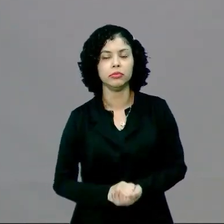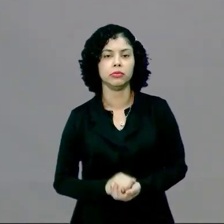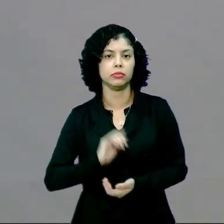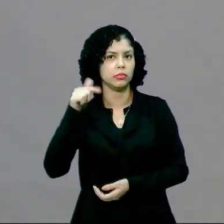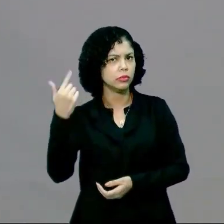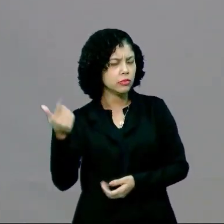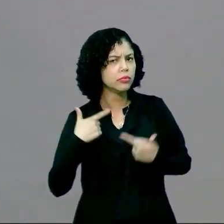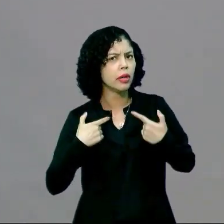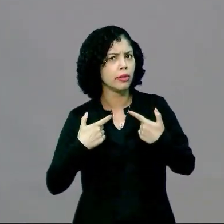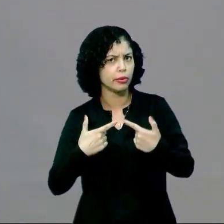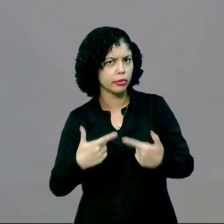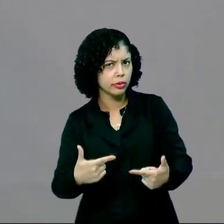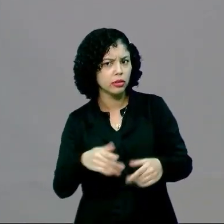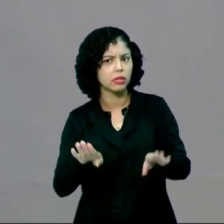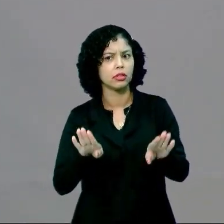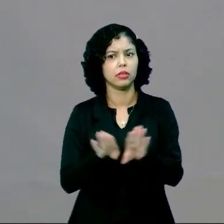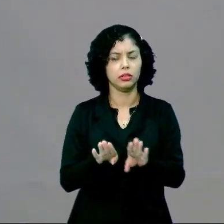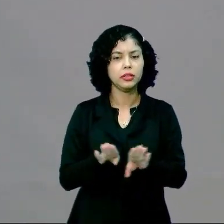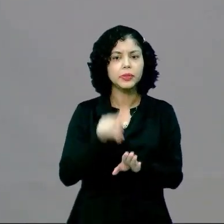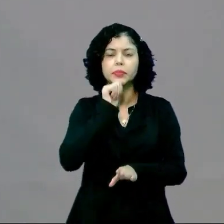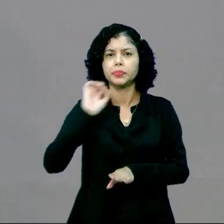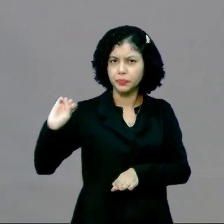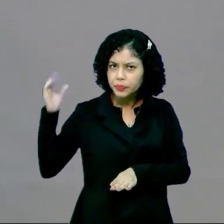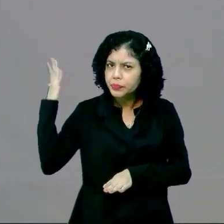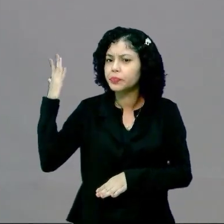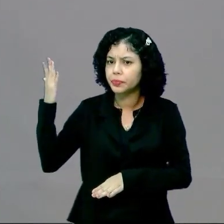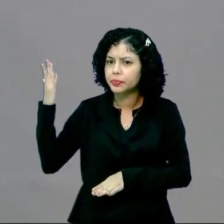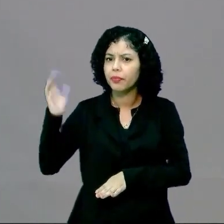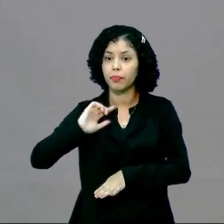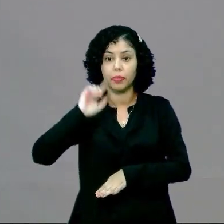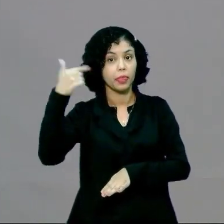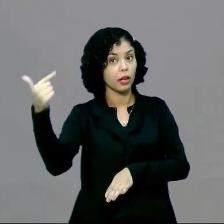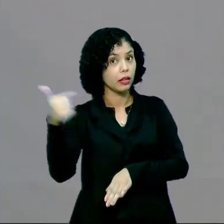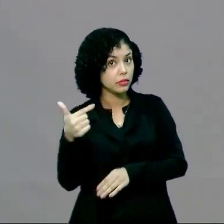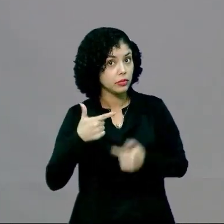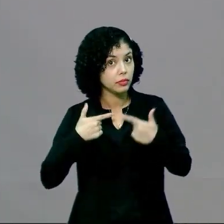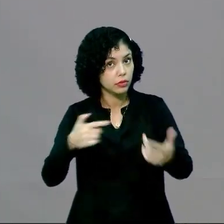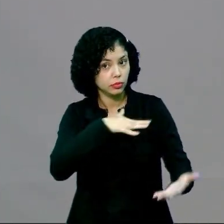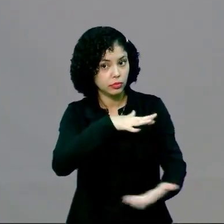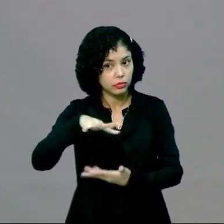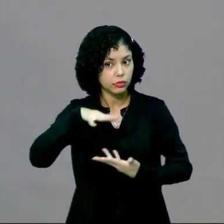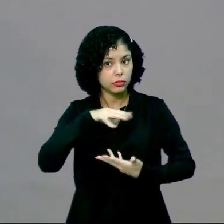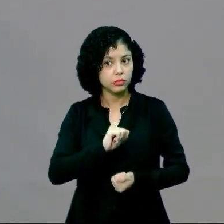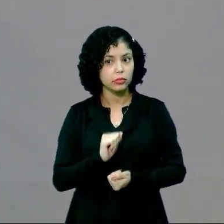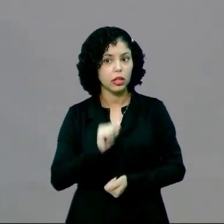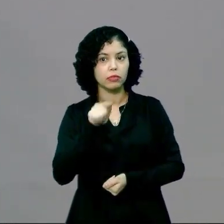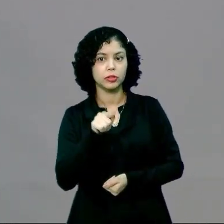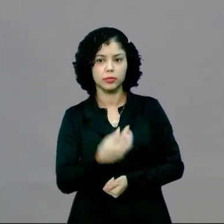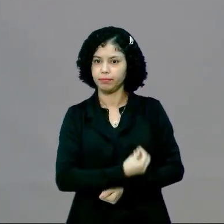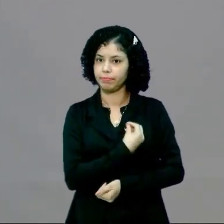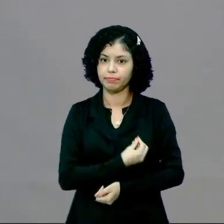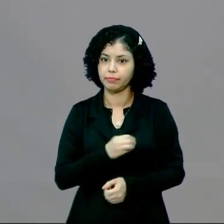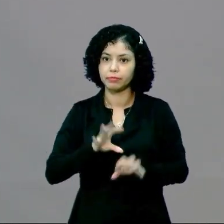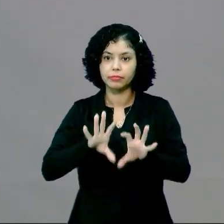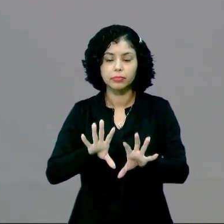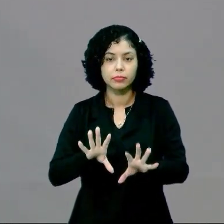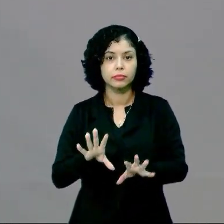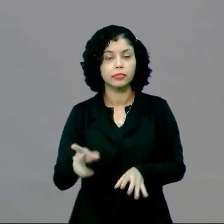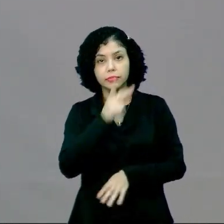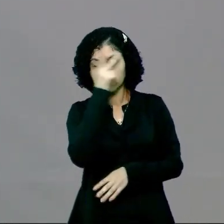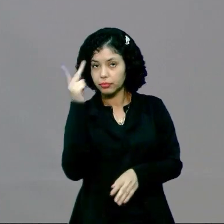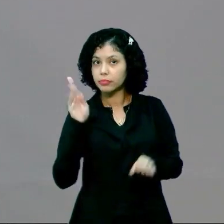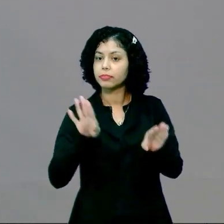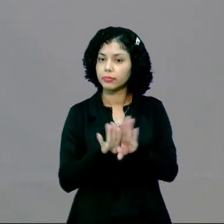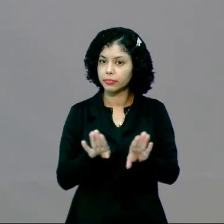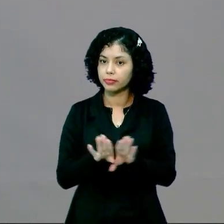daquela guerra? Você se lembra do que aconteceu lá na Segunda Guerra Mundial? Você não vivenciou isso, nem a